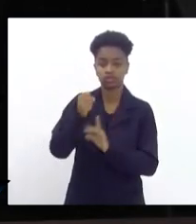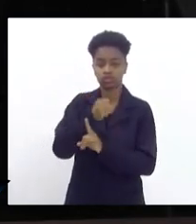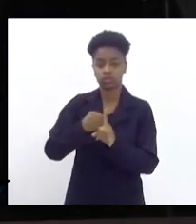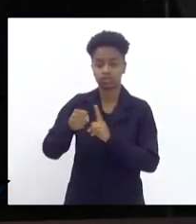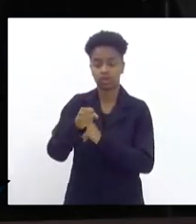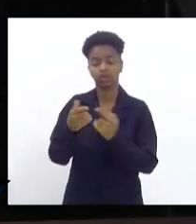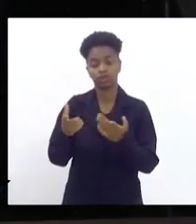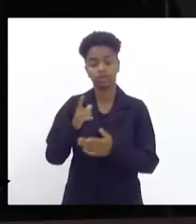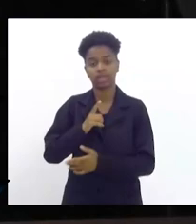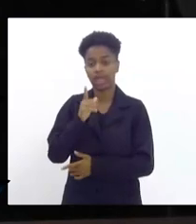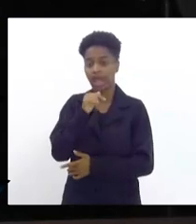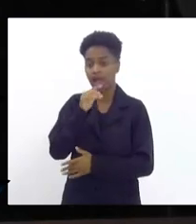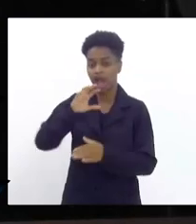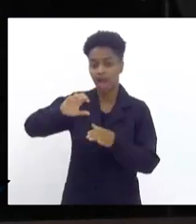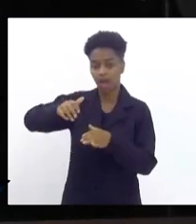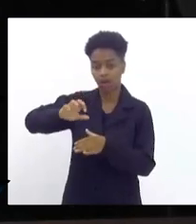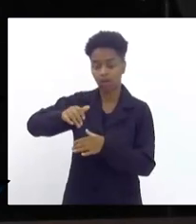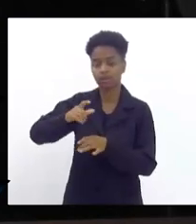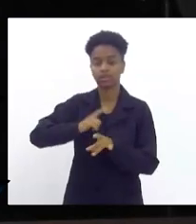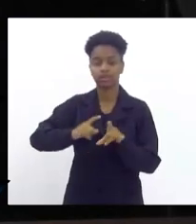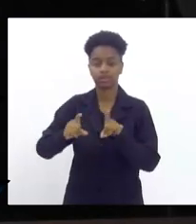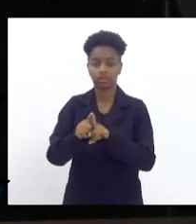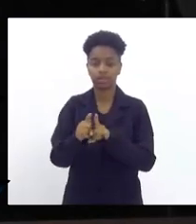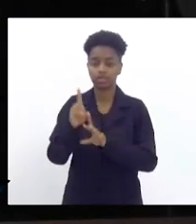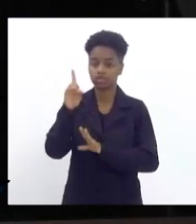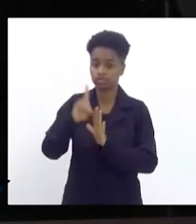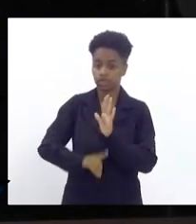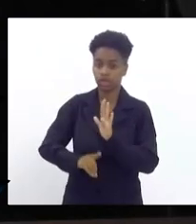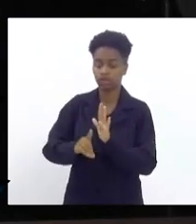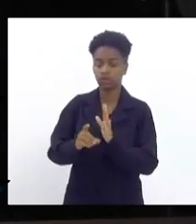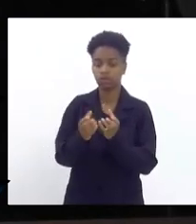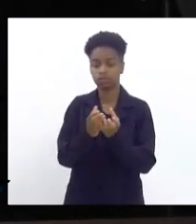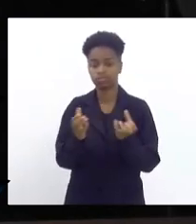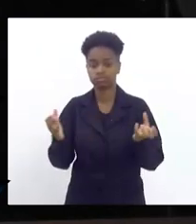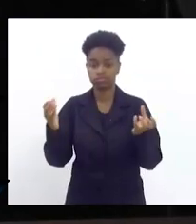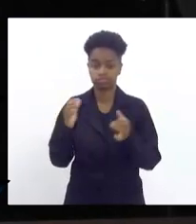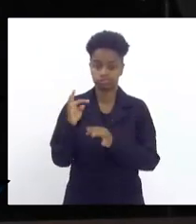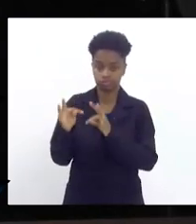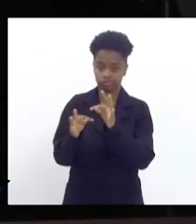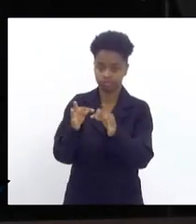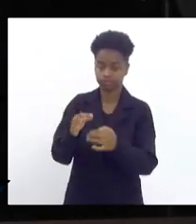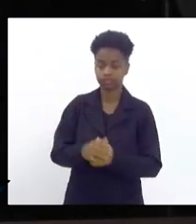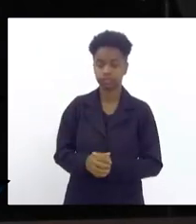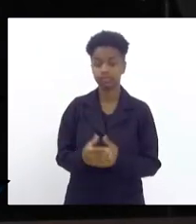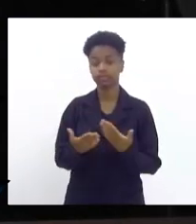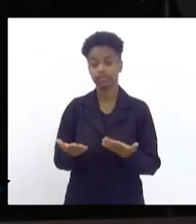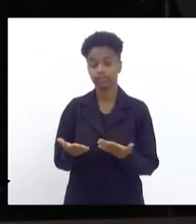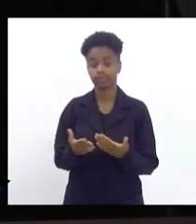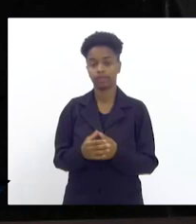torneira e vão ter também direito ao esgoto tratado aí passamos disso